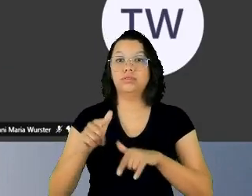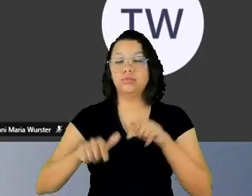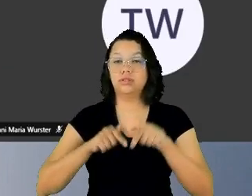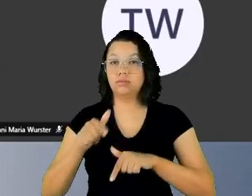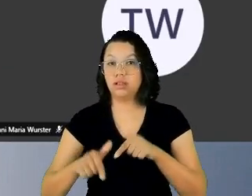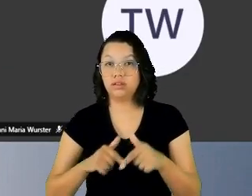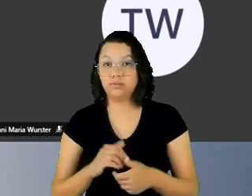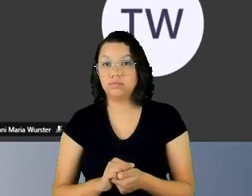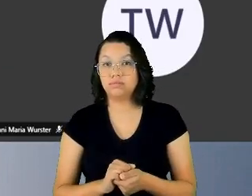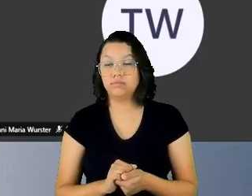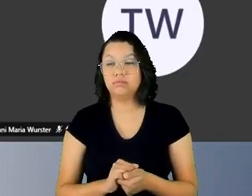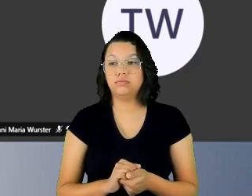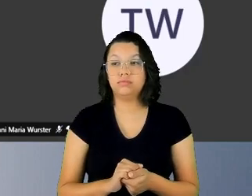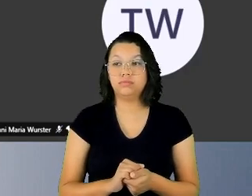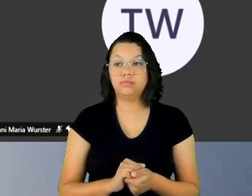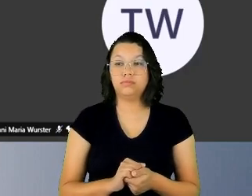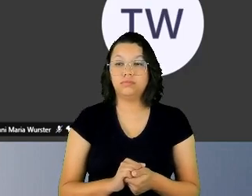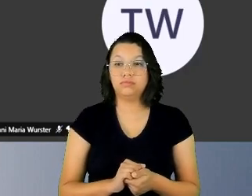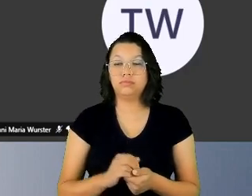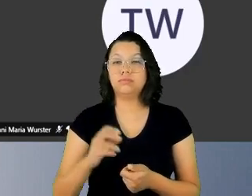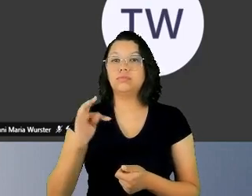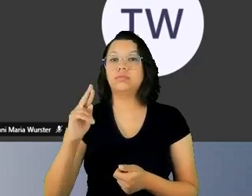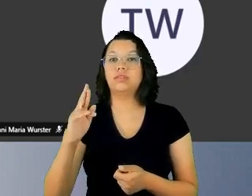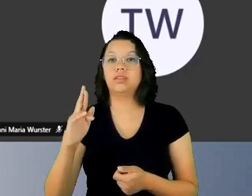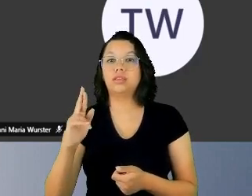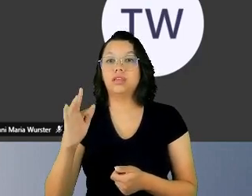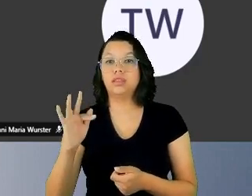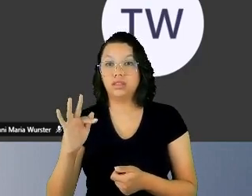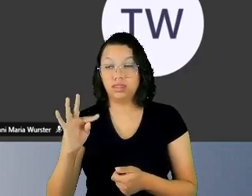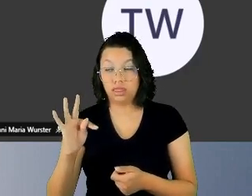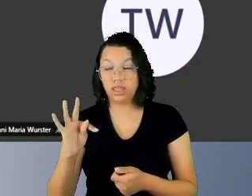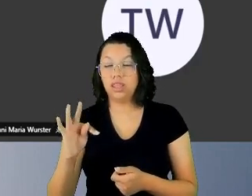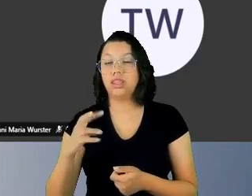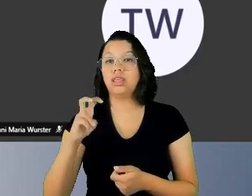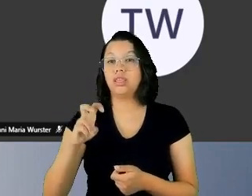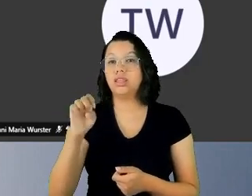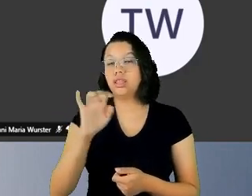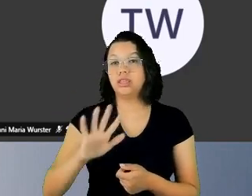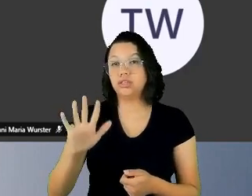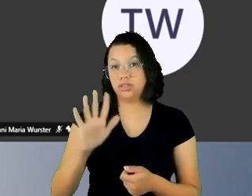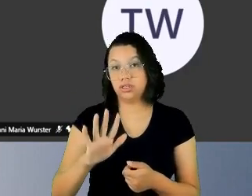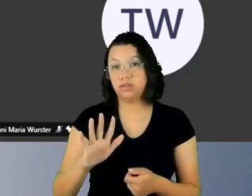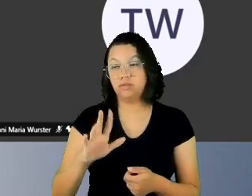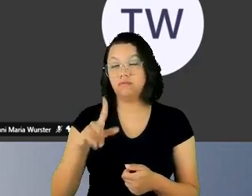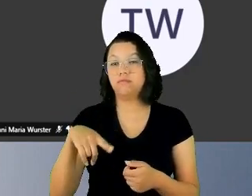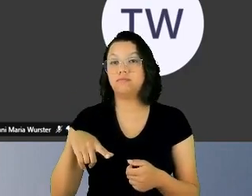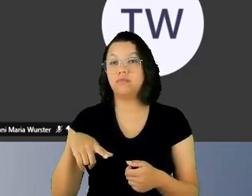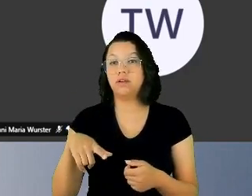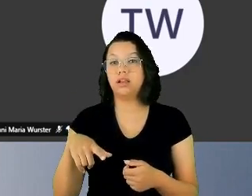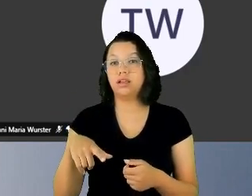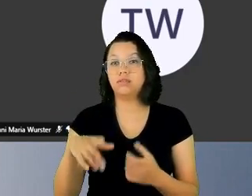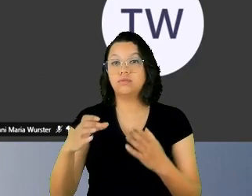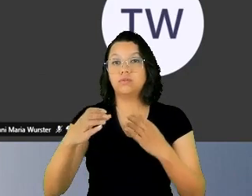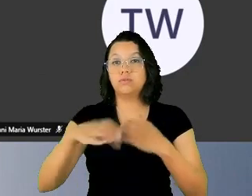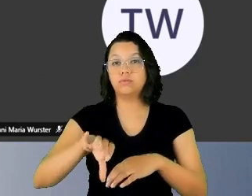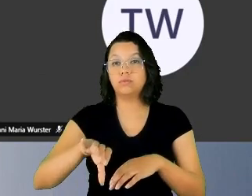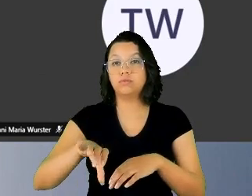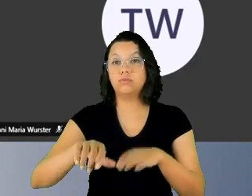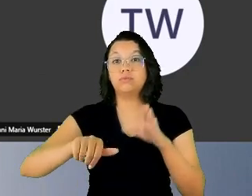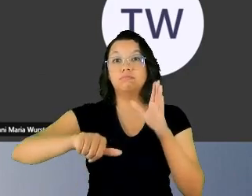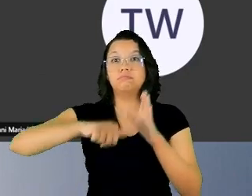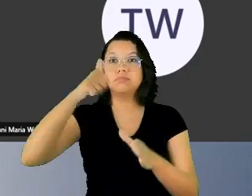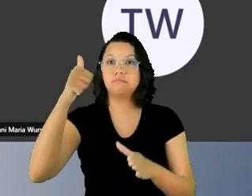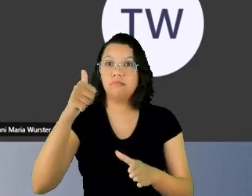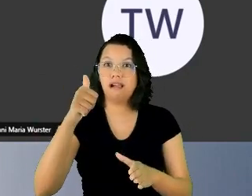da quinta região, e foi aprovada em primeiro lugar e no ano seguinte ingressou na Justiça Federal, foi